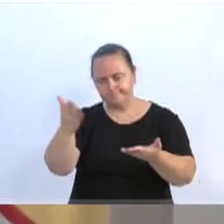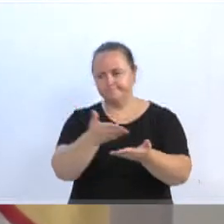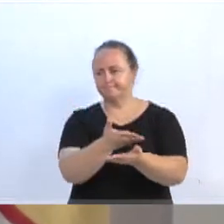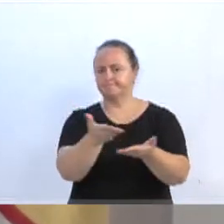Srs. Reddores.